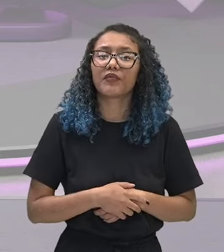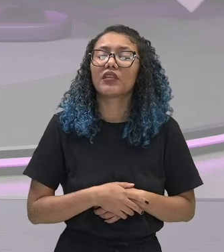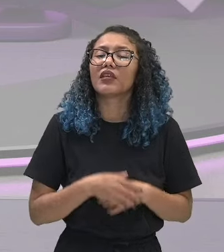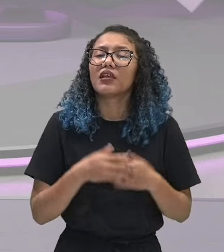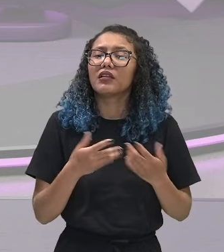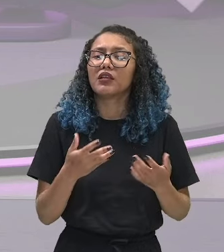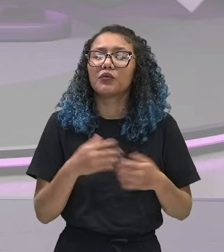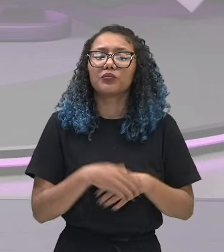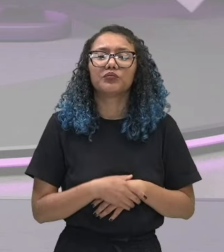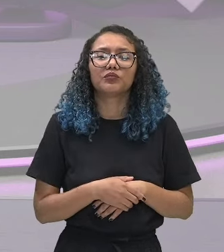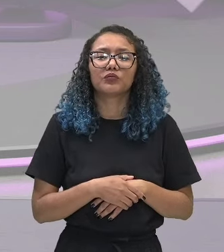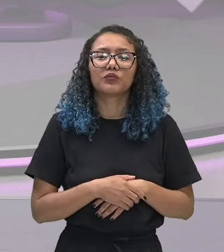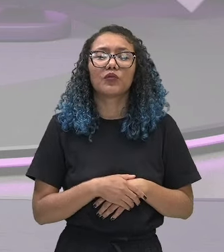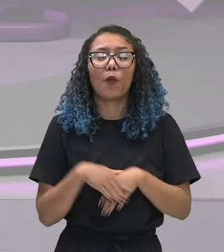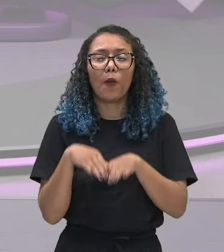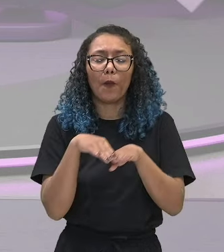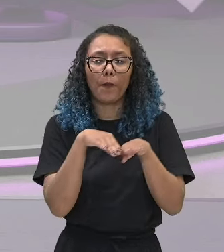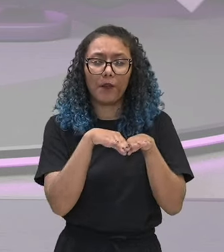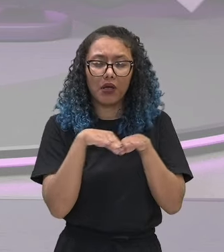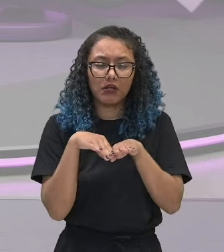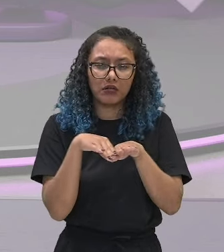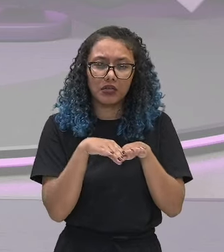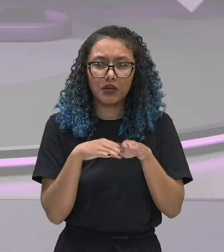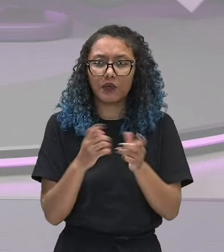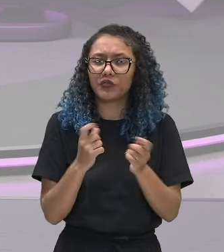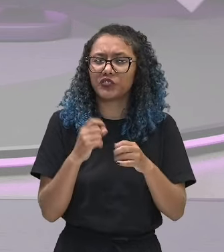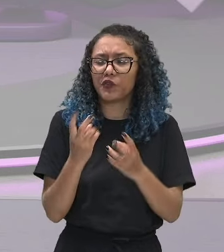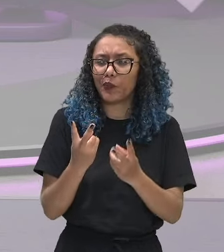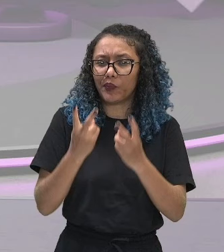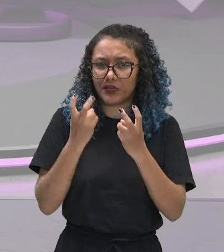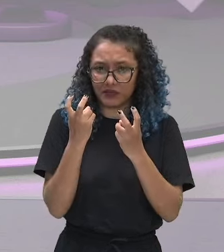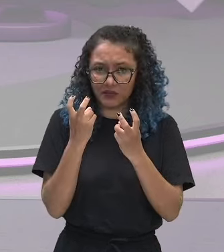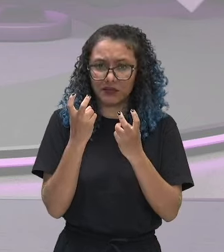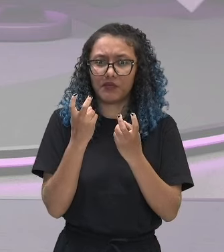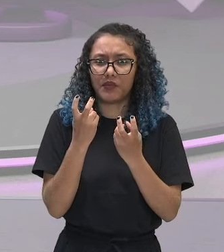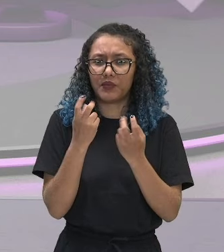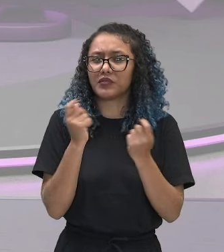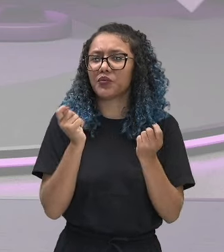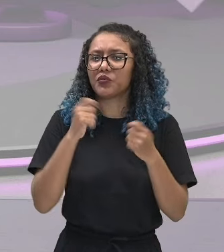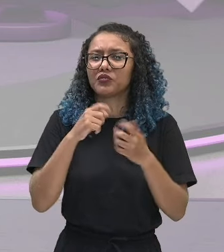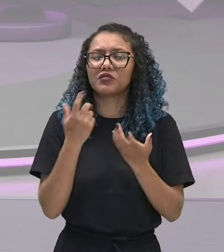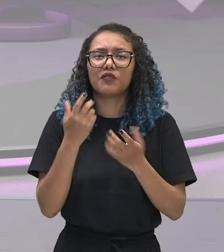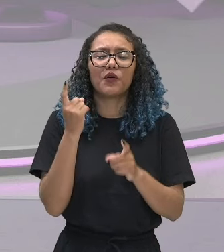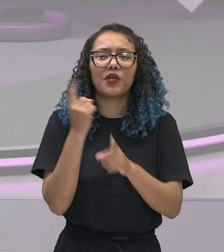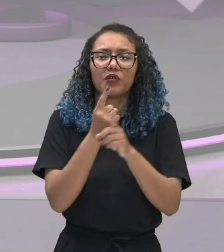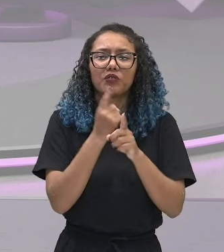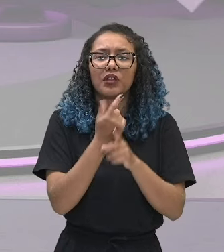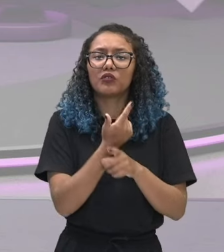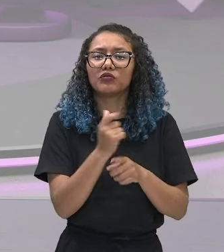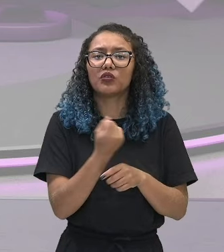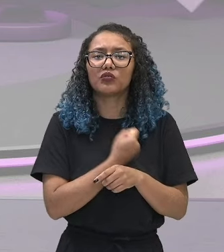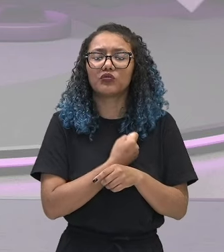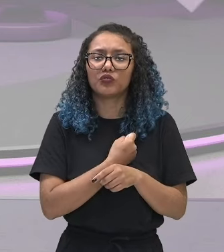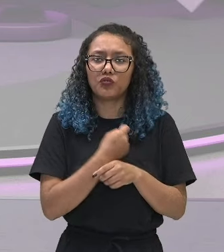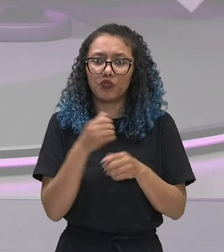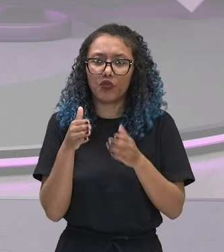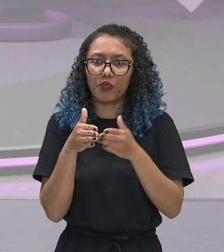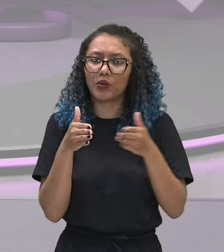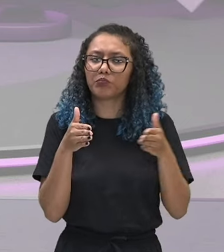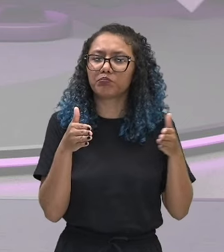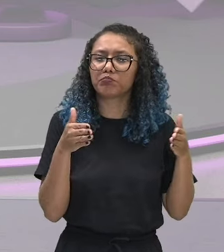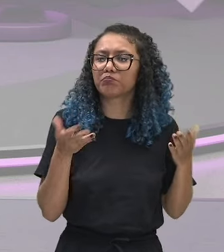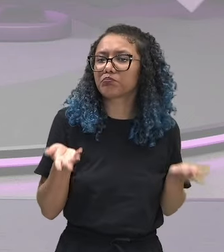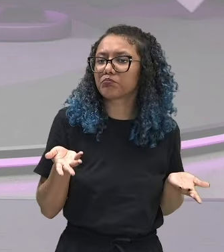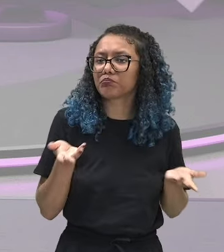padrão será que a gente pode identificar para descobrir quais são os próximos números dessa sequência?